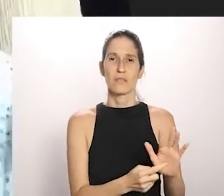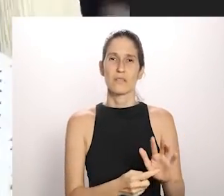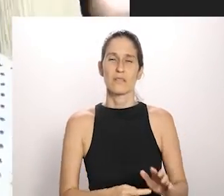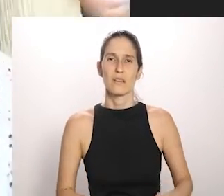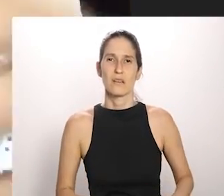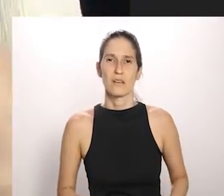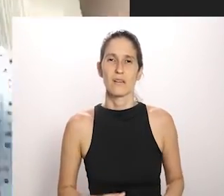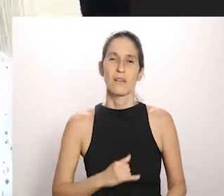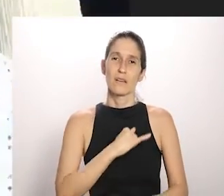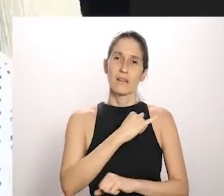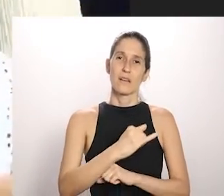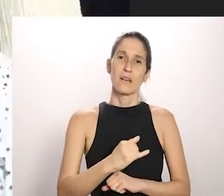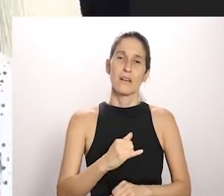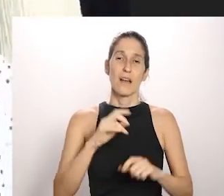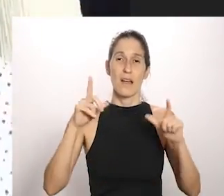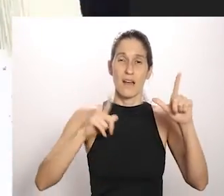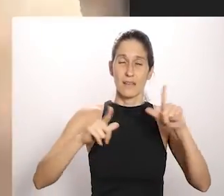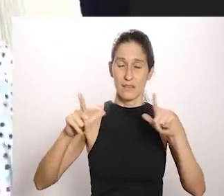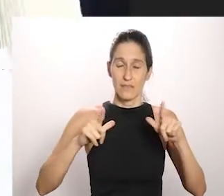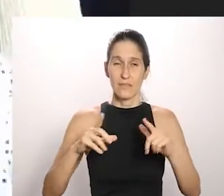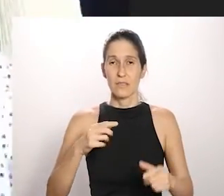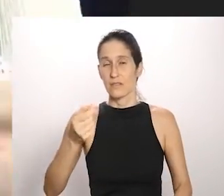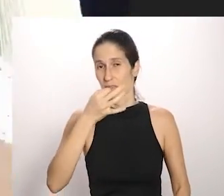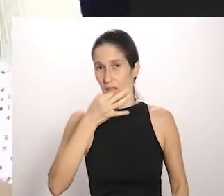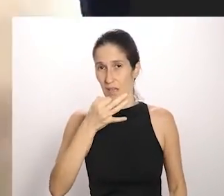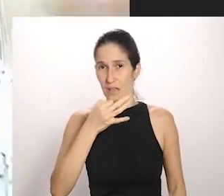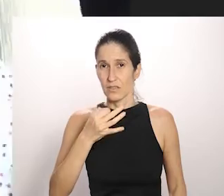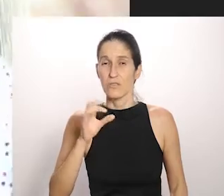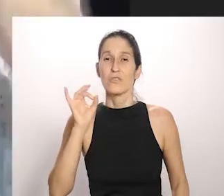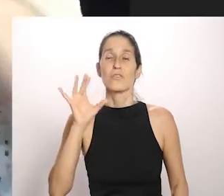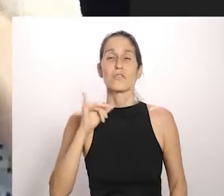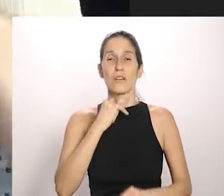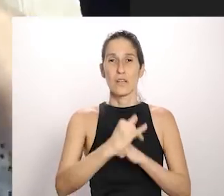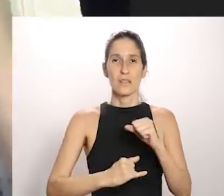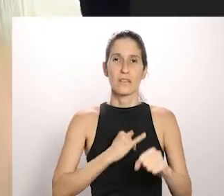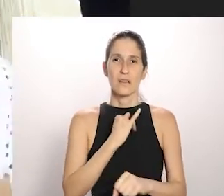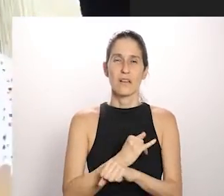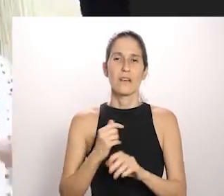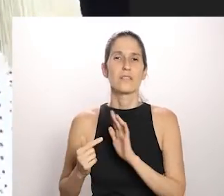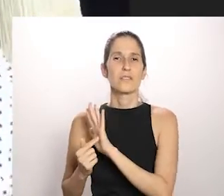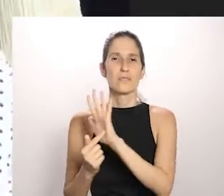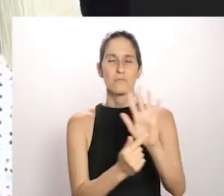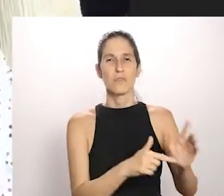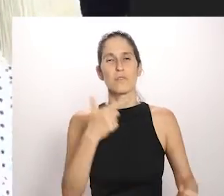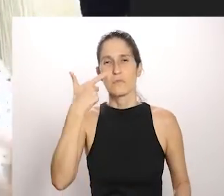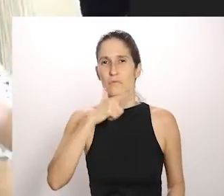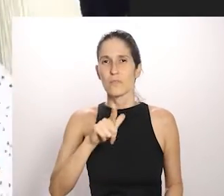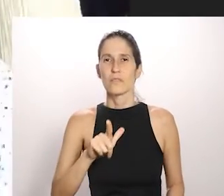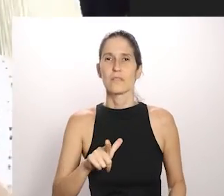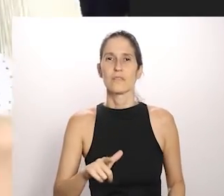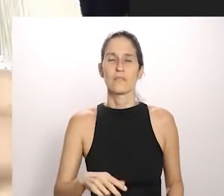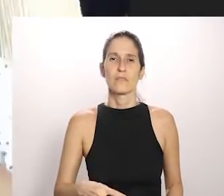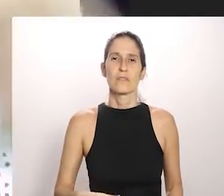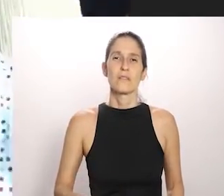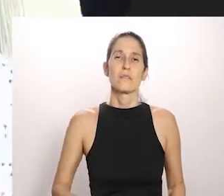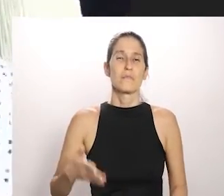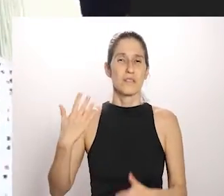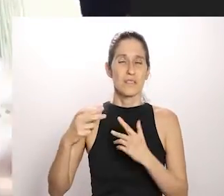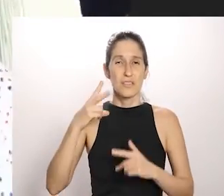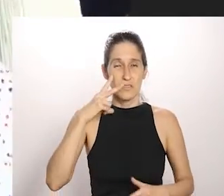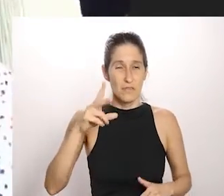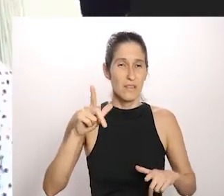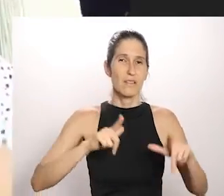música na rádio e a internet está sendo uma grande ferramenta para a gente estar divulgando nossa música, nossa cultura, onde a gente vê também as TVs